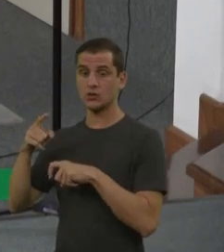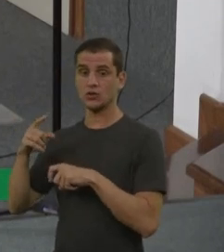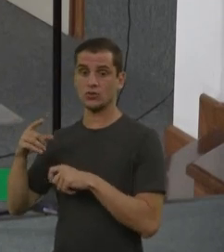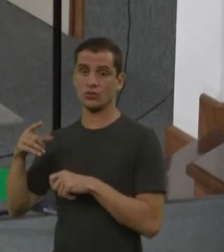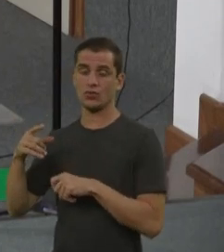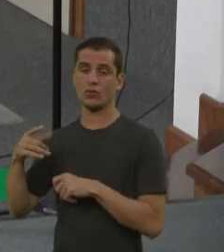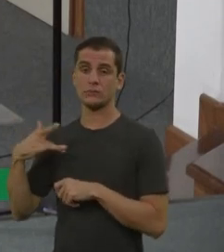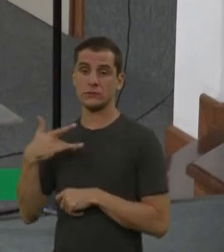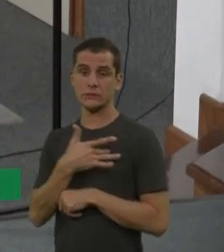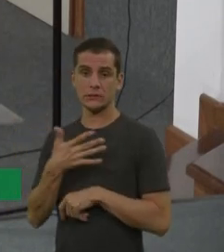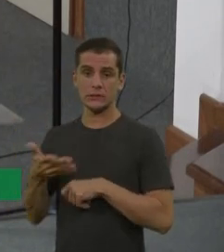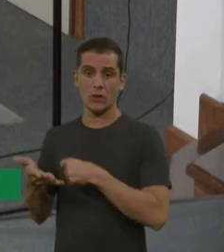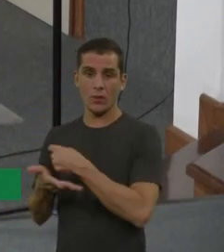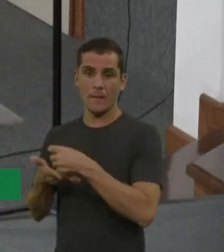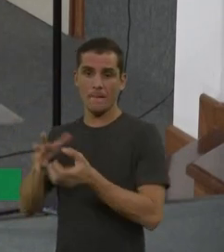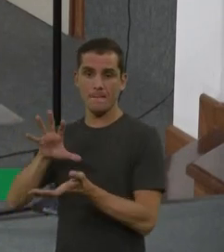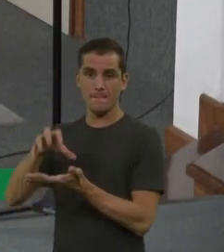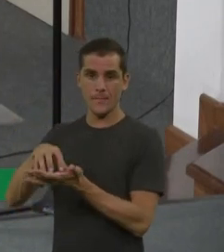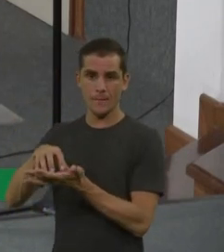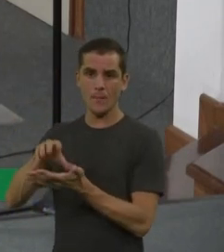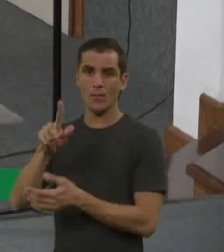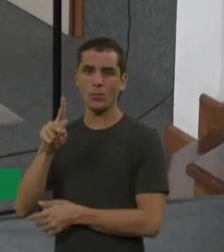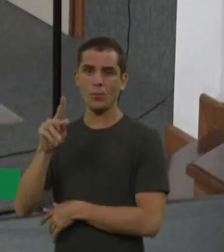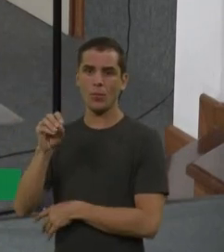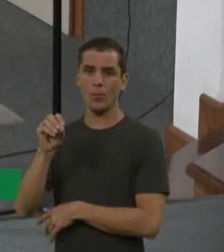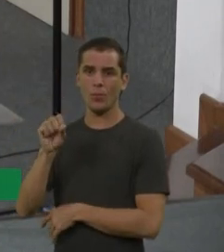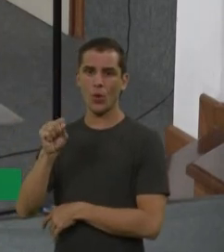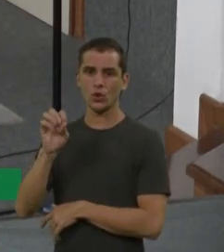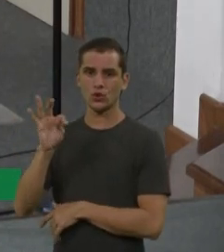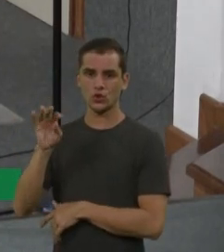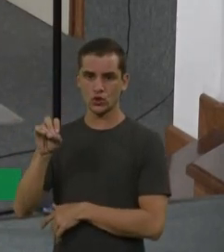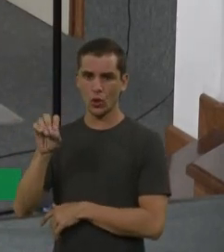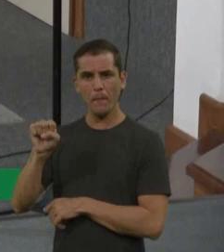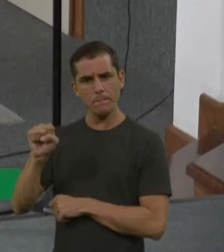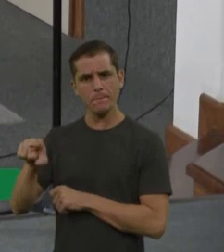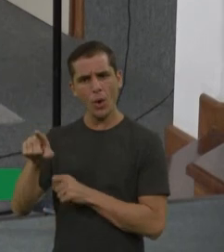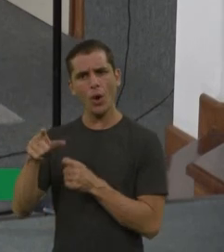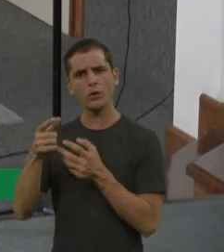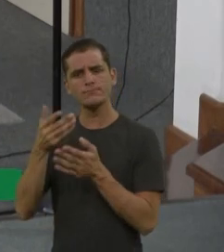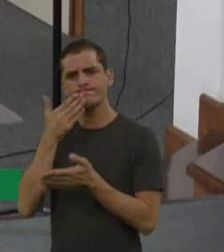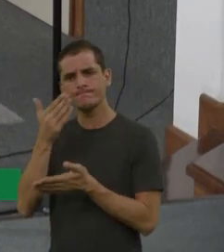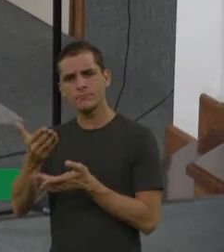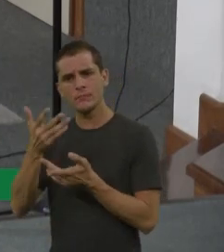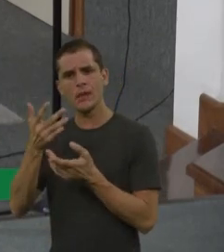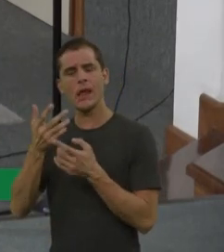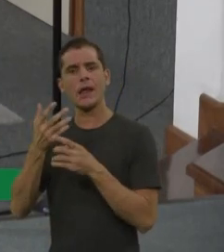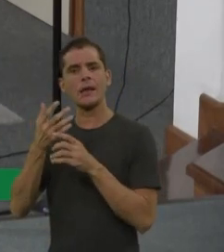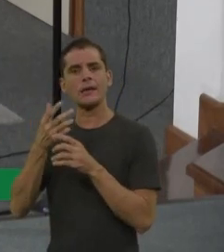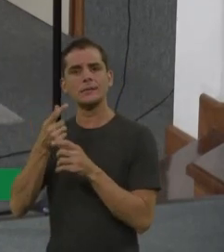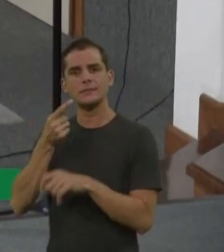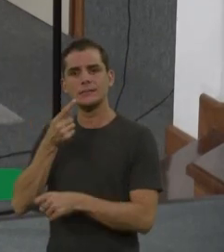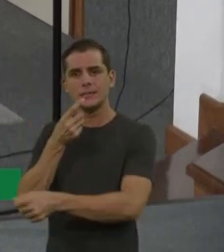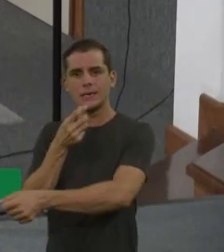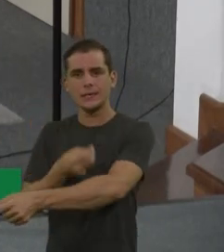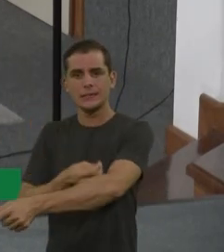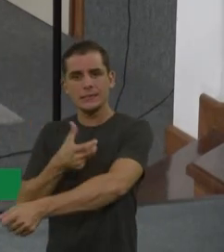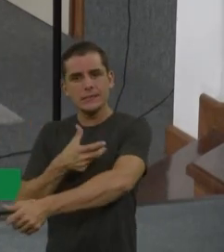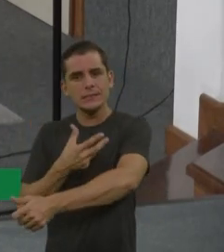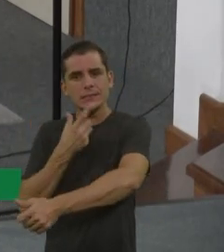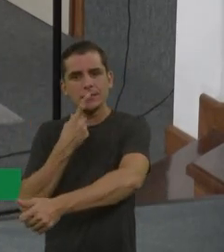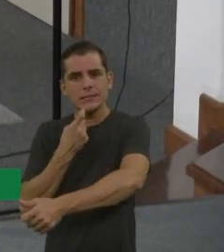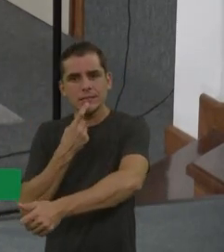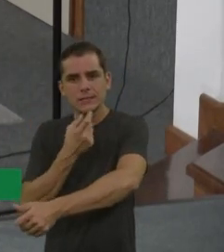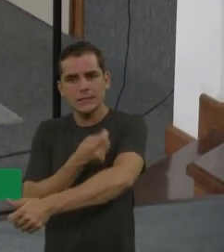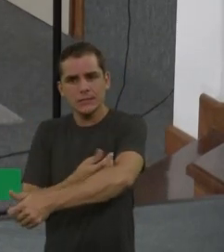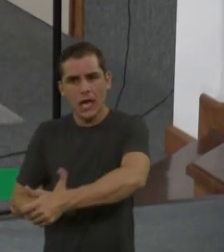gerais. A criança já pode chegar com a ECOCARD, já pode chegar com um hemograma, já pode chegar com um raio-x. Não são